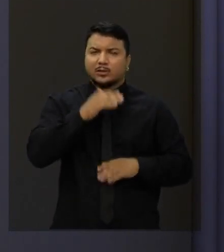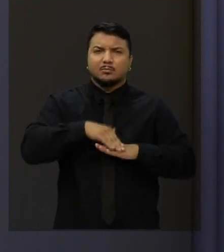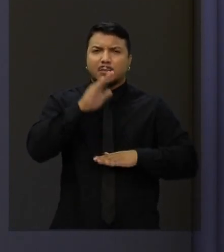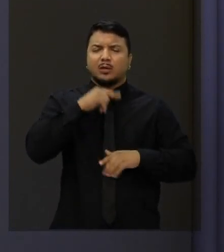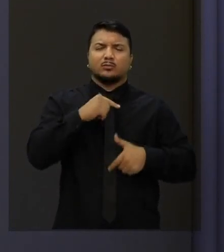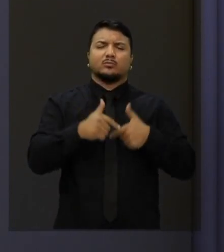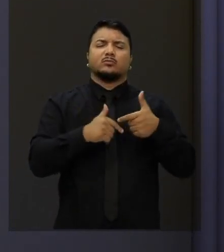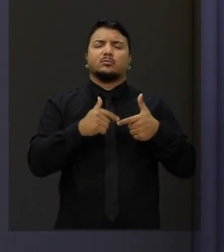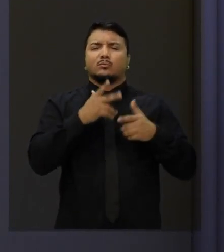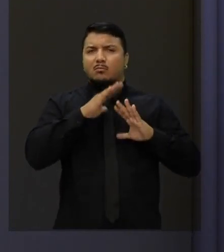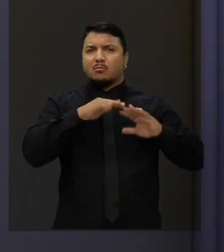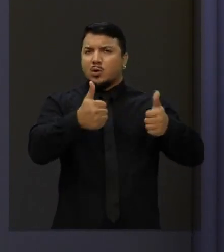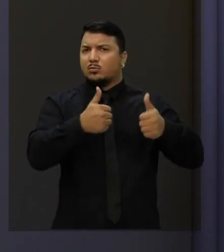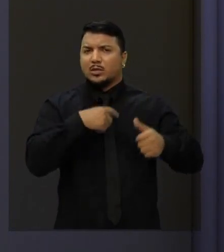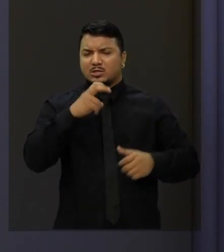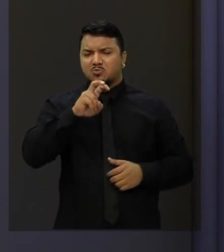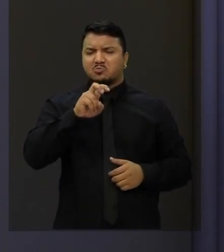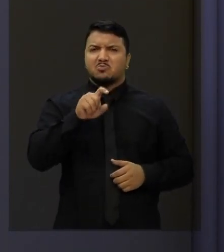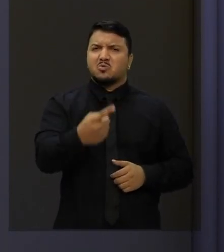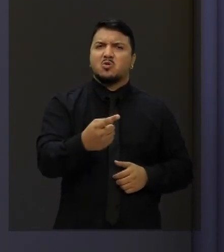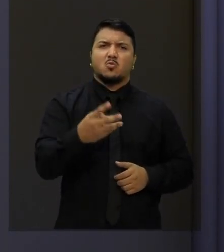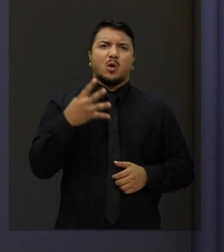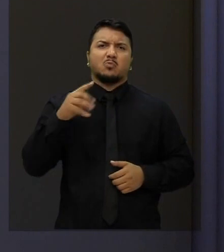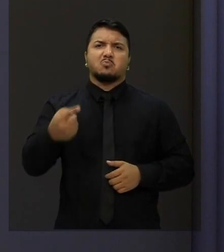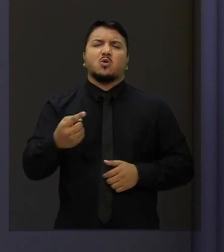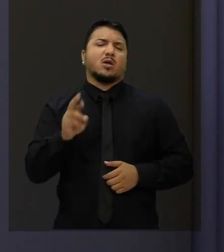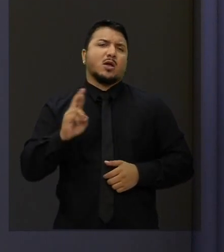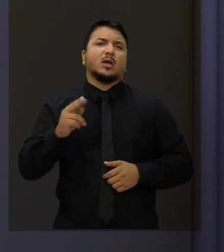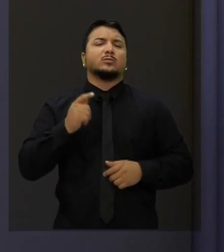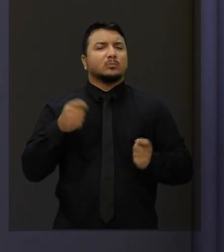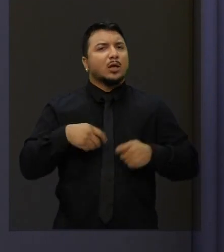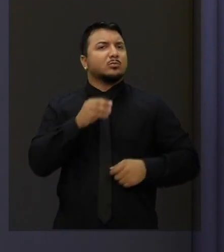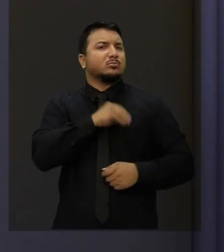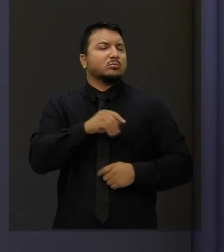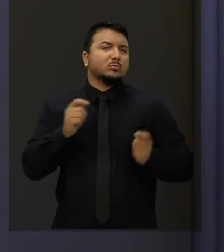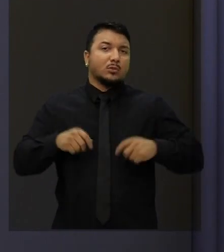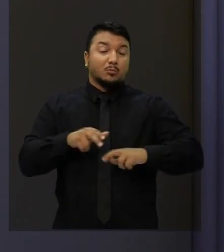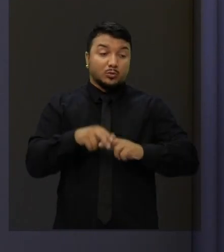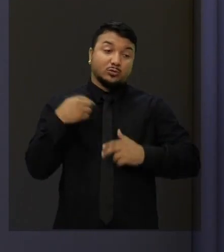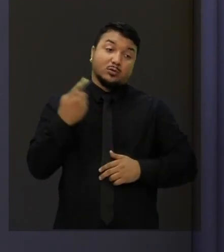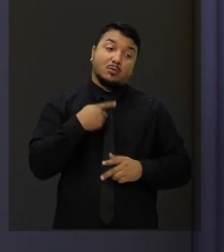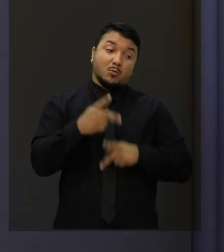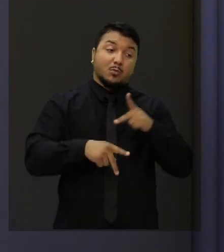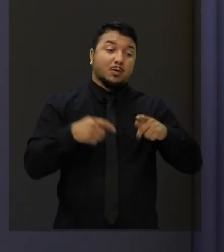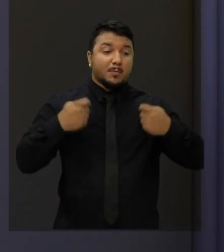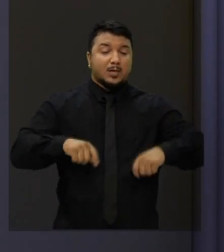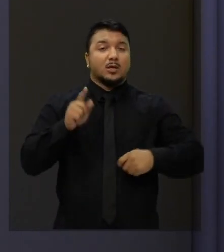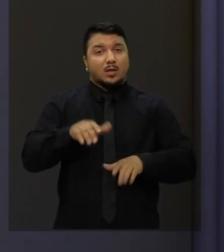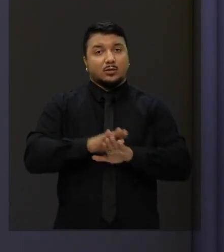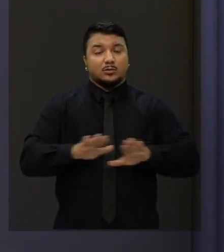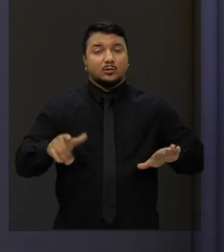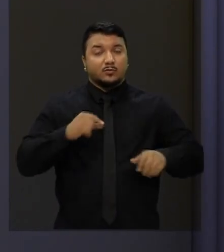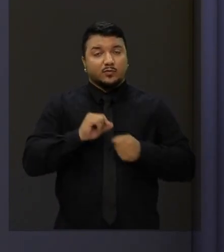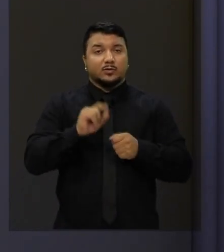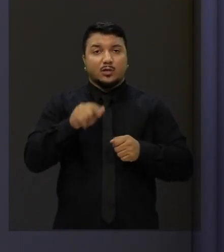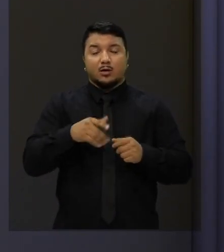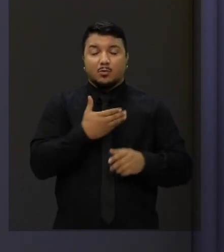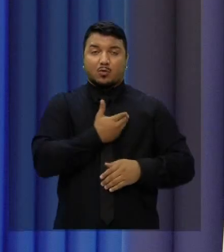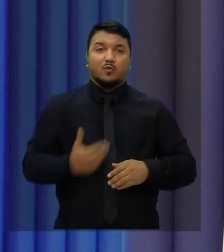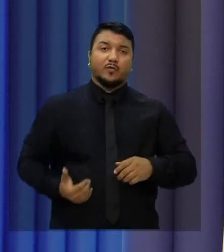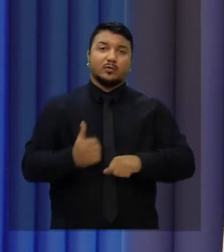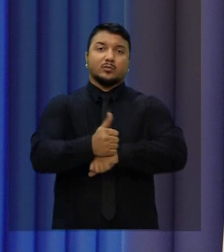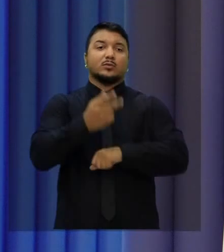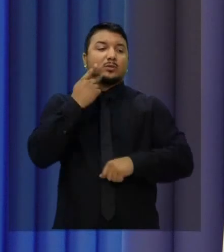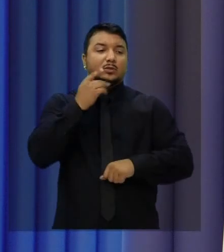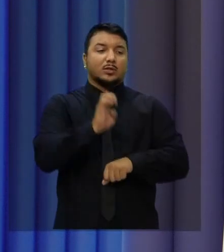de 4, 5 mil reais. É isso que o nosso povo quer, é isso que o nosso povo precisa, é isso que eu vou fazer como governador do Ceará.